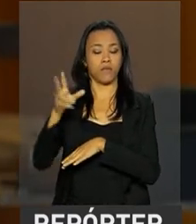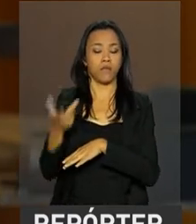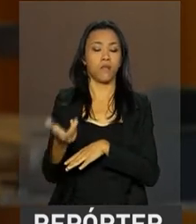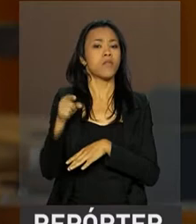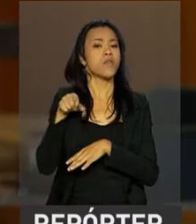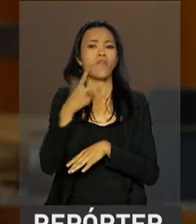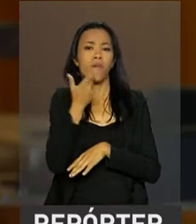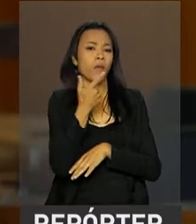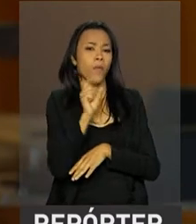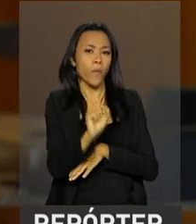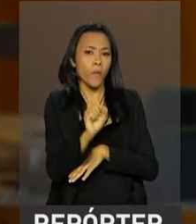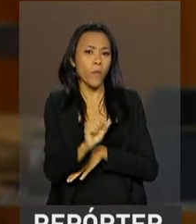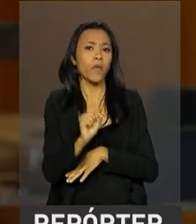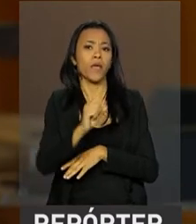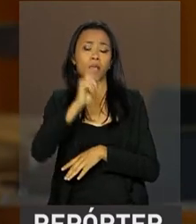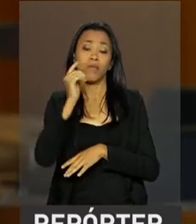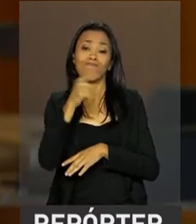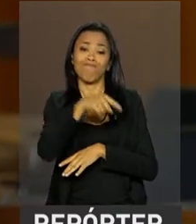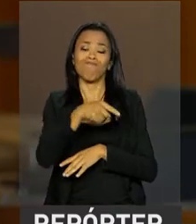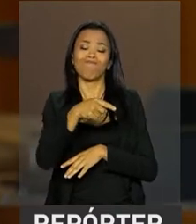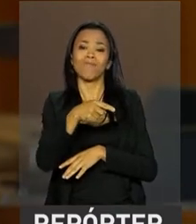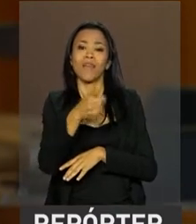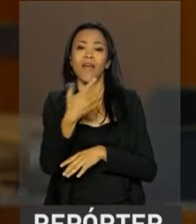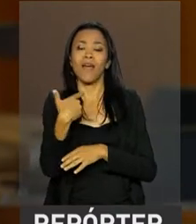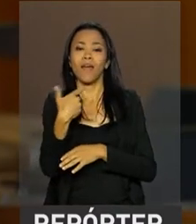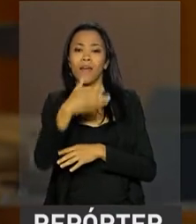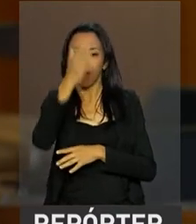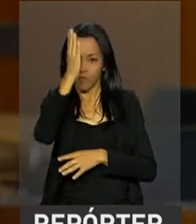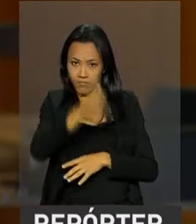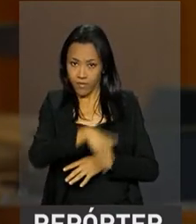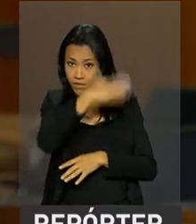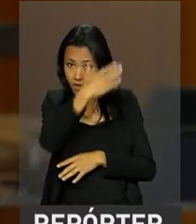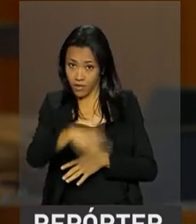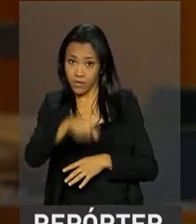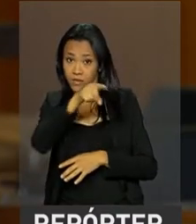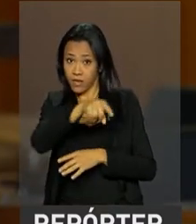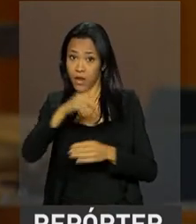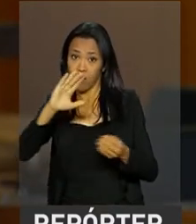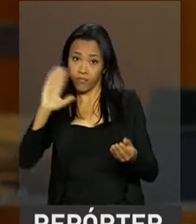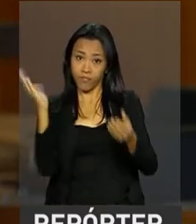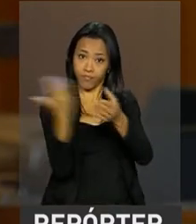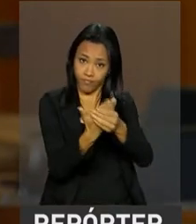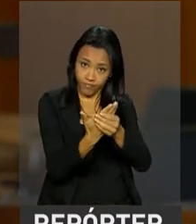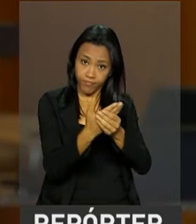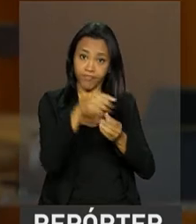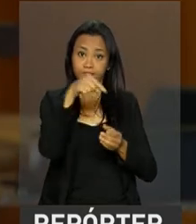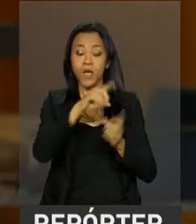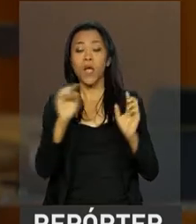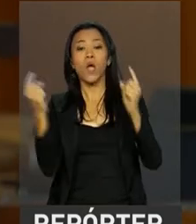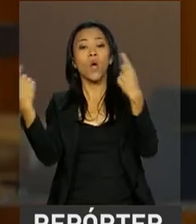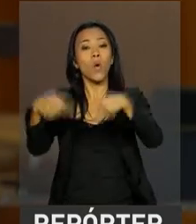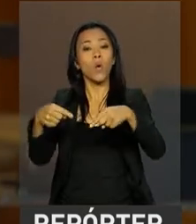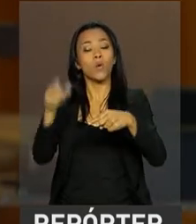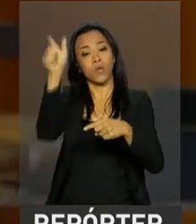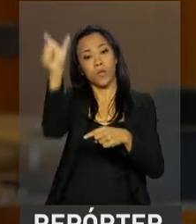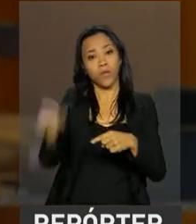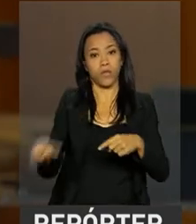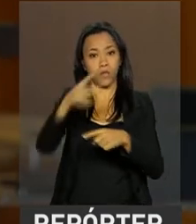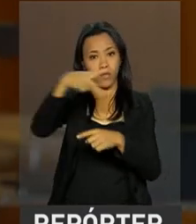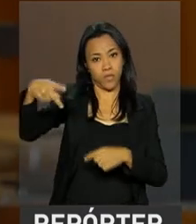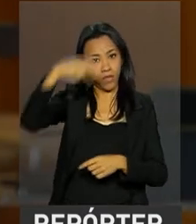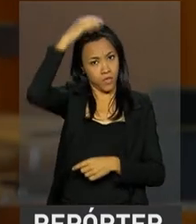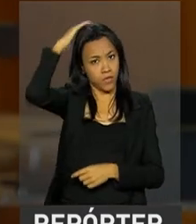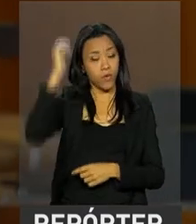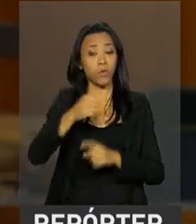que recomendava a rejeição da denúncia da Procuradoria-Geral da República contra o presidente Michel Temer. Foram